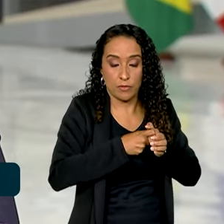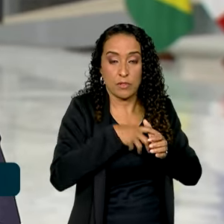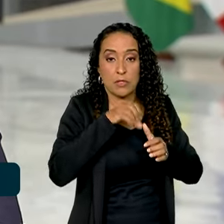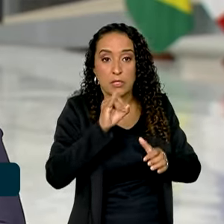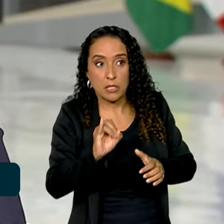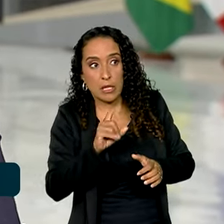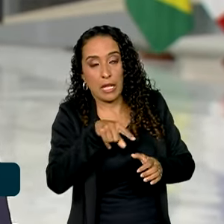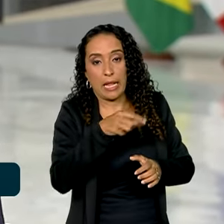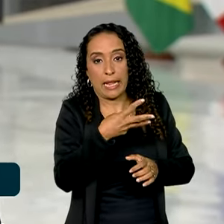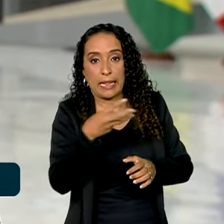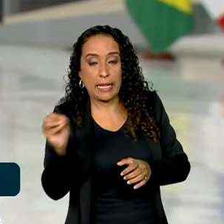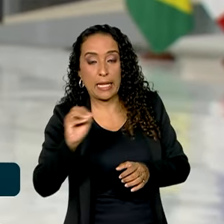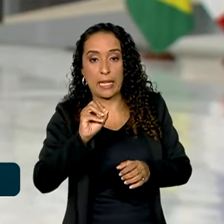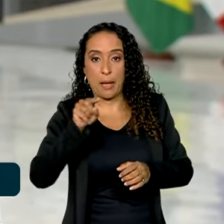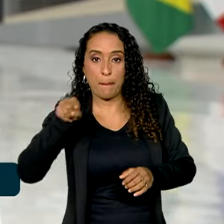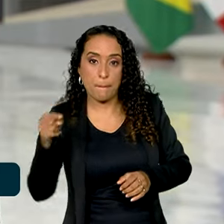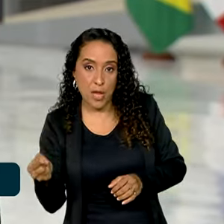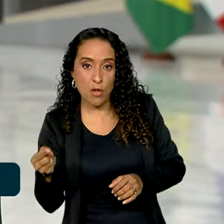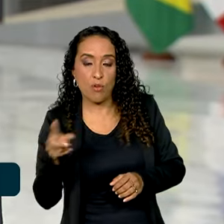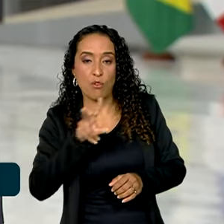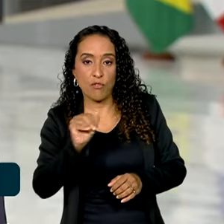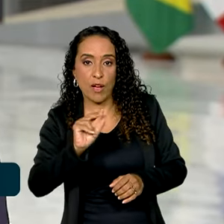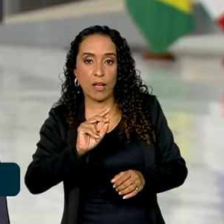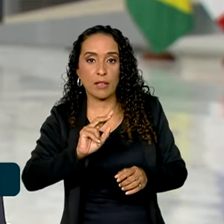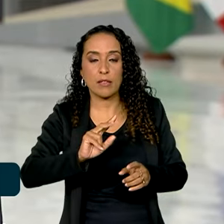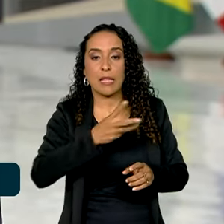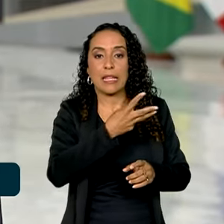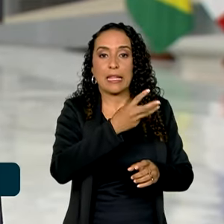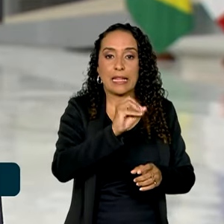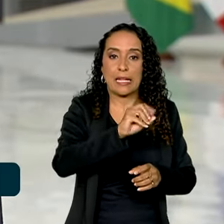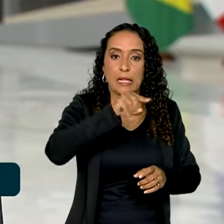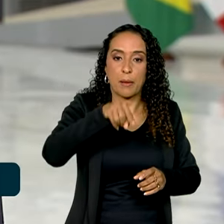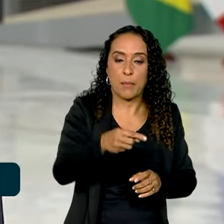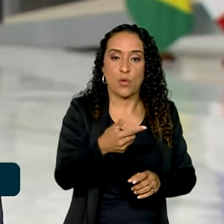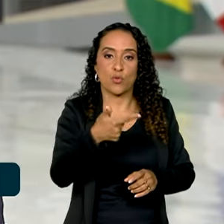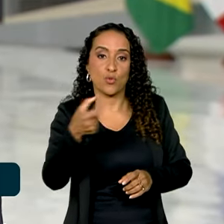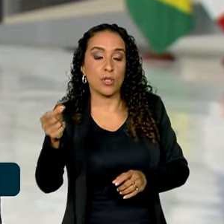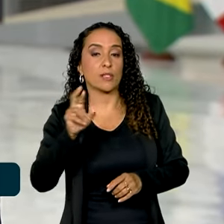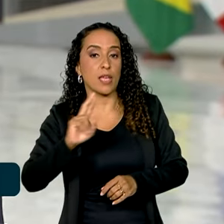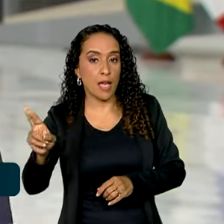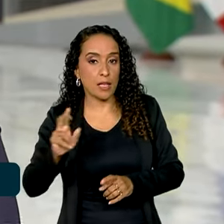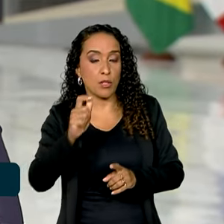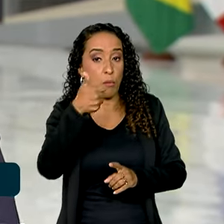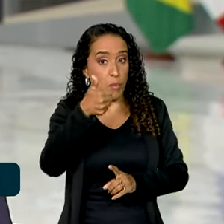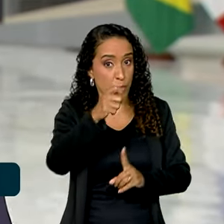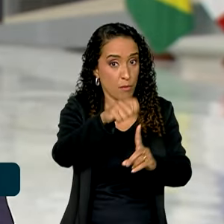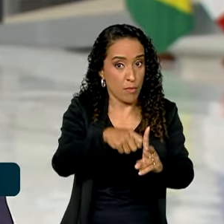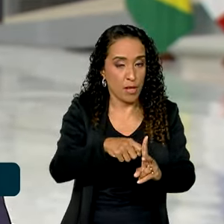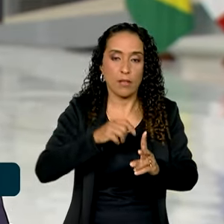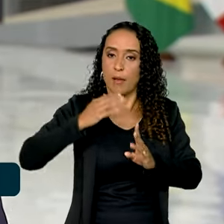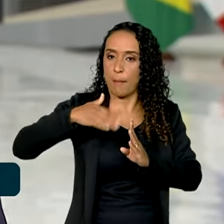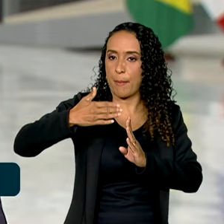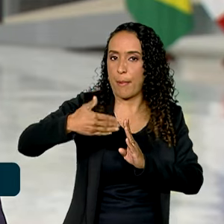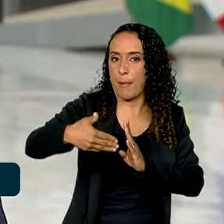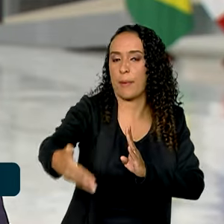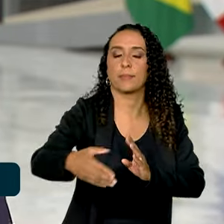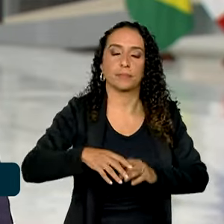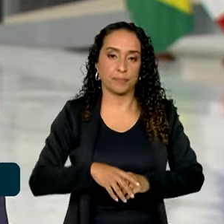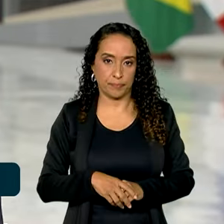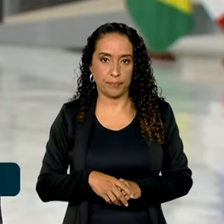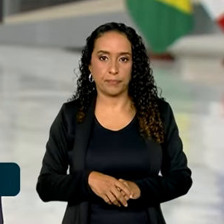saldo é de R$ 30 mil, passará a ser de R$ 30 mil e R$ no primeiro mês e assim sucessivamente.